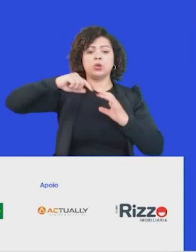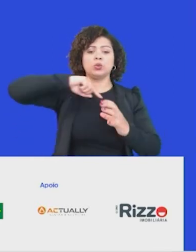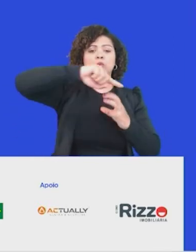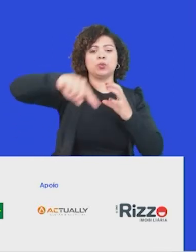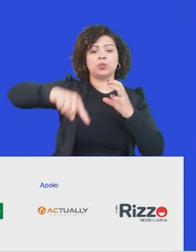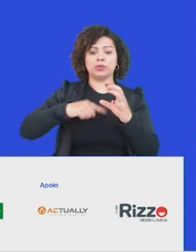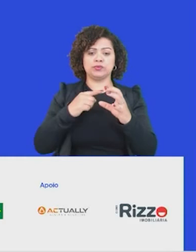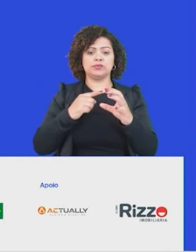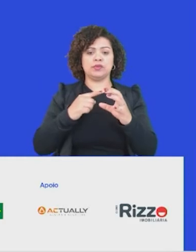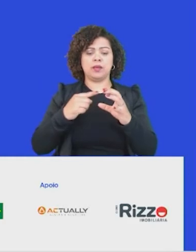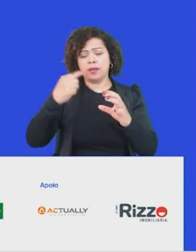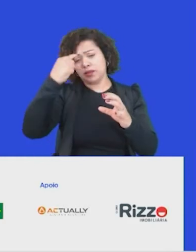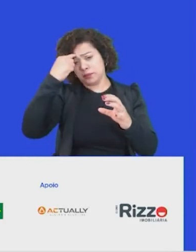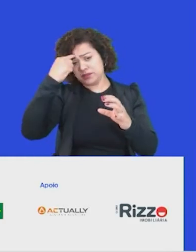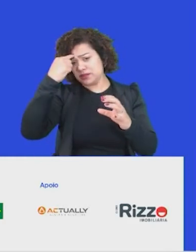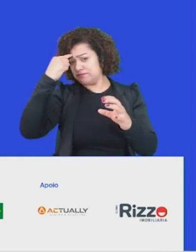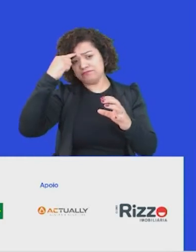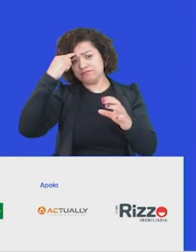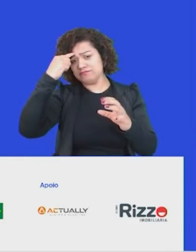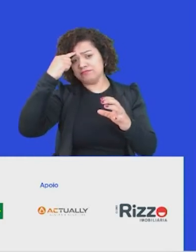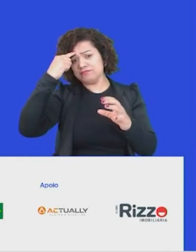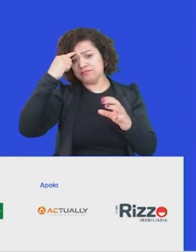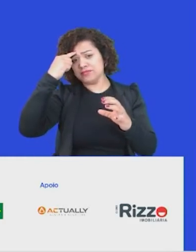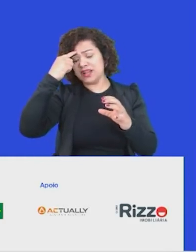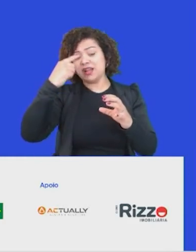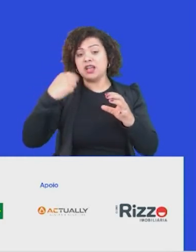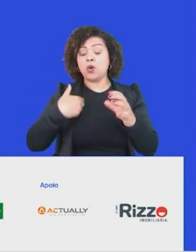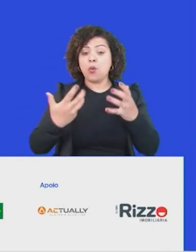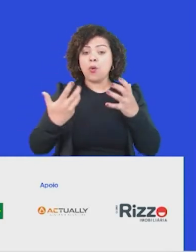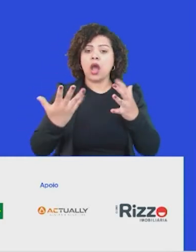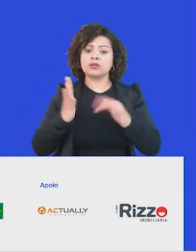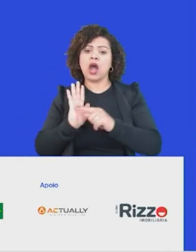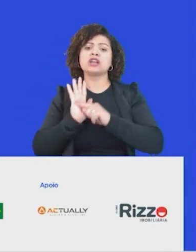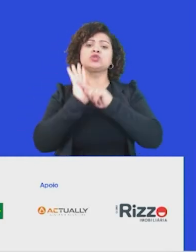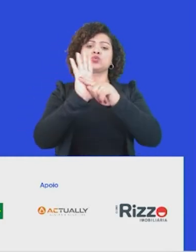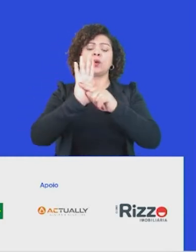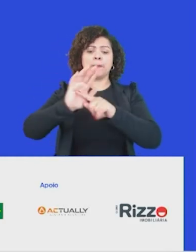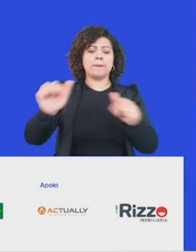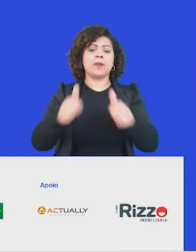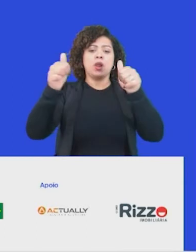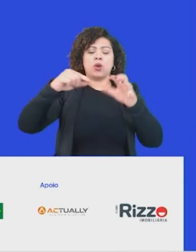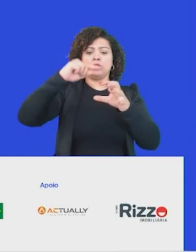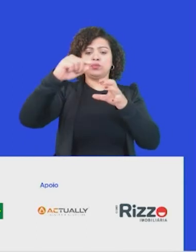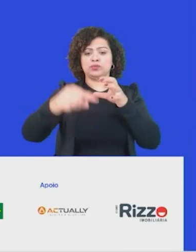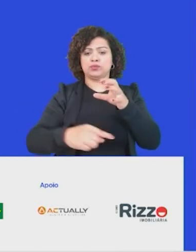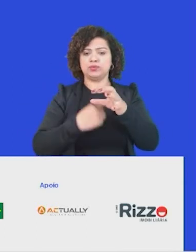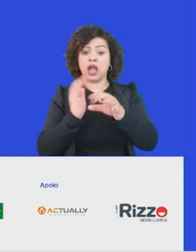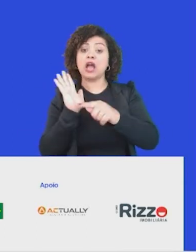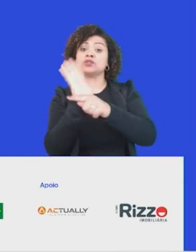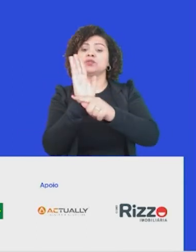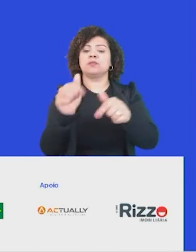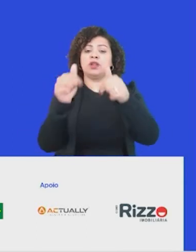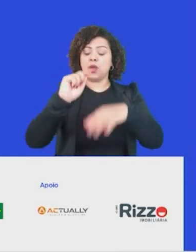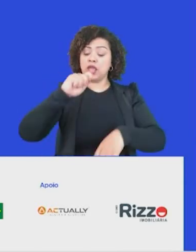inverter essa lógica para sermos uma empresa melhor para o mundo e ser uma empresa melhor para o mundo pode até nos tornar a